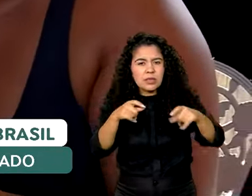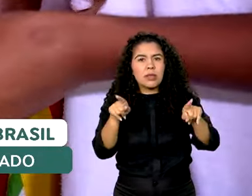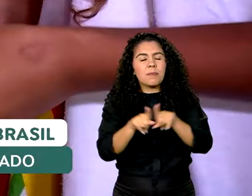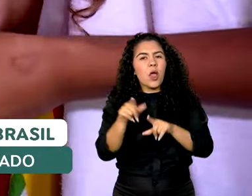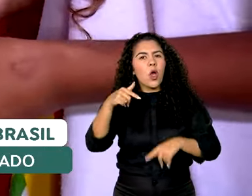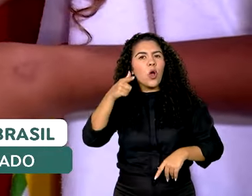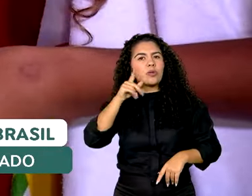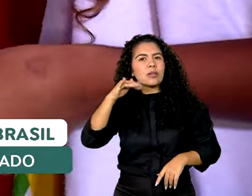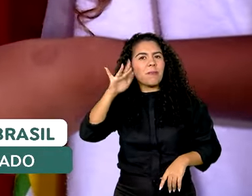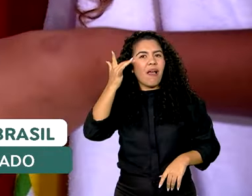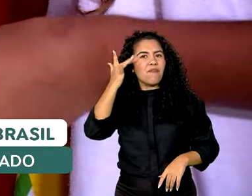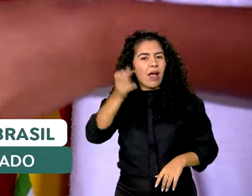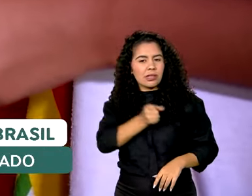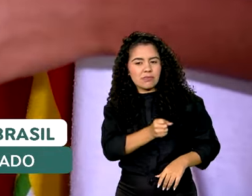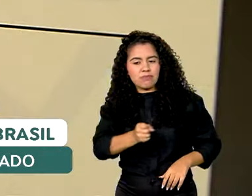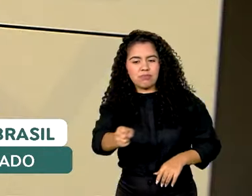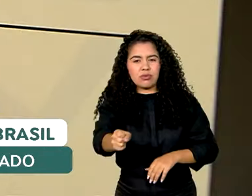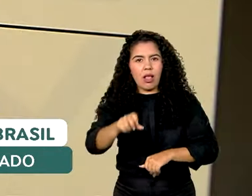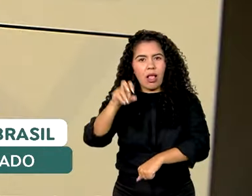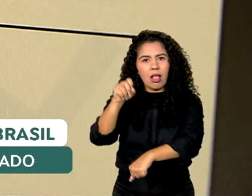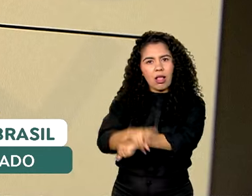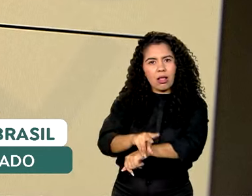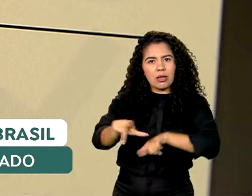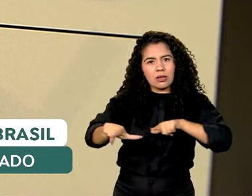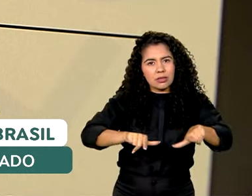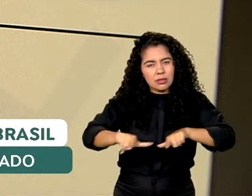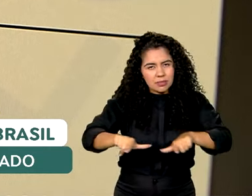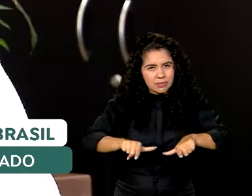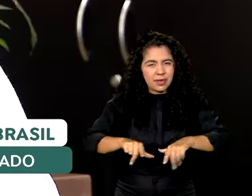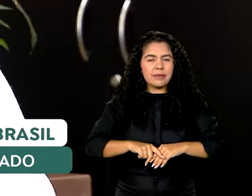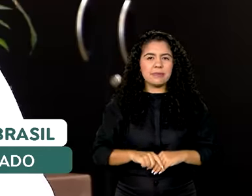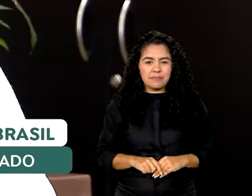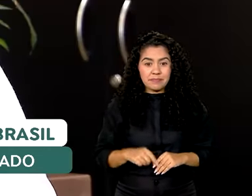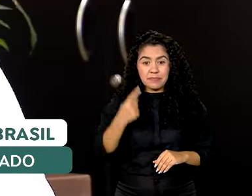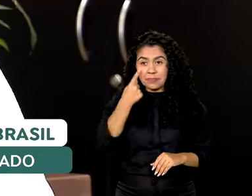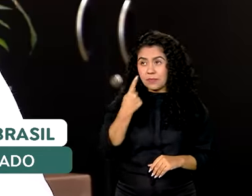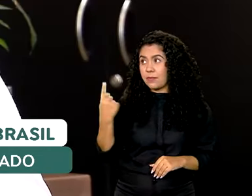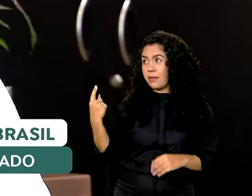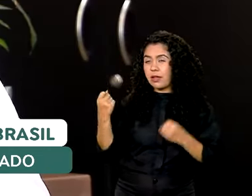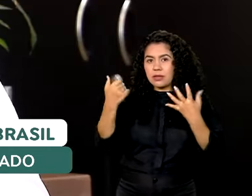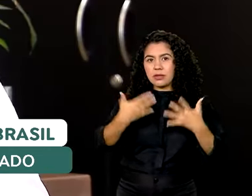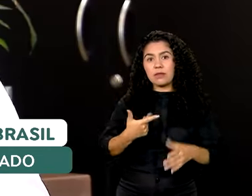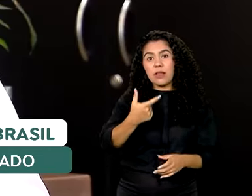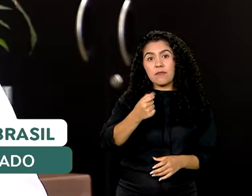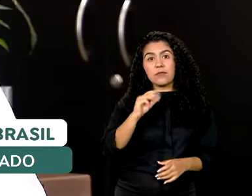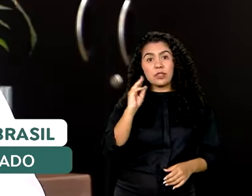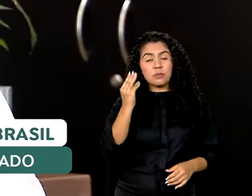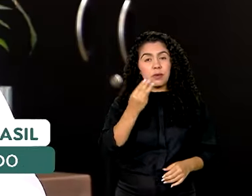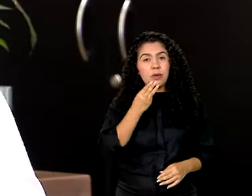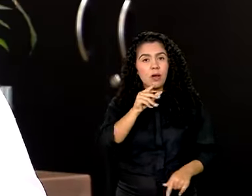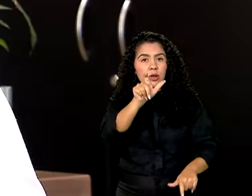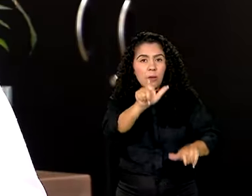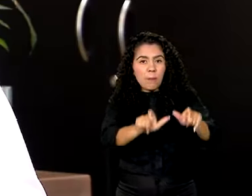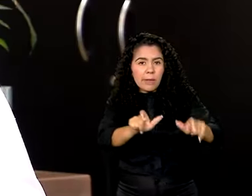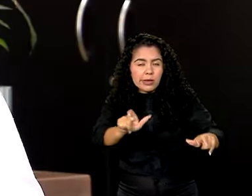trabalho e encaminhá-las para uma série de políticas públicas. Dos 20 milhões de pessoas que